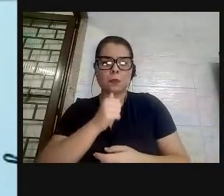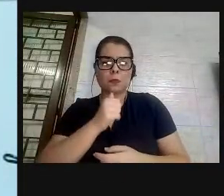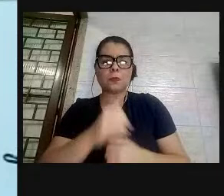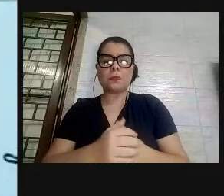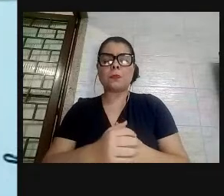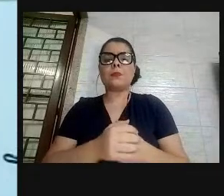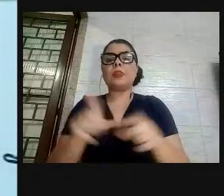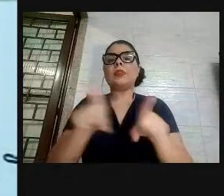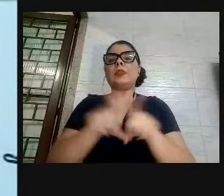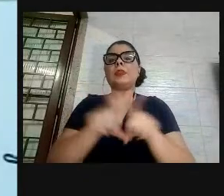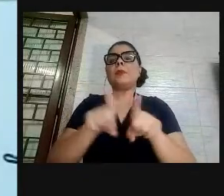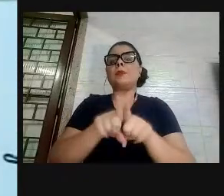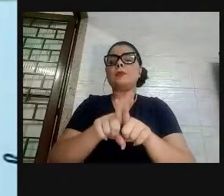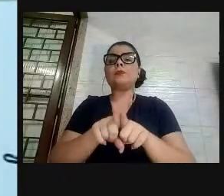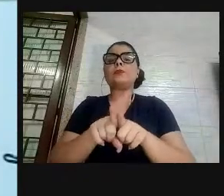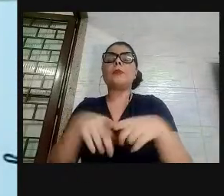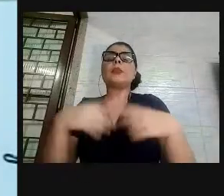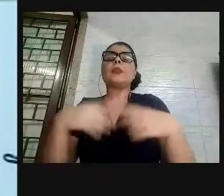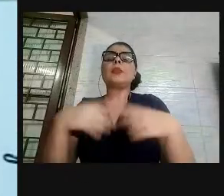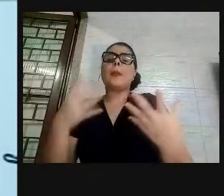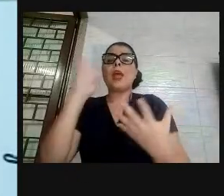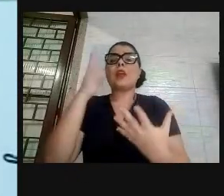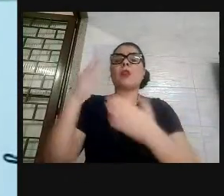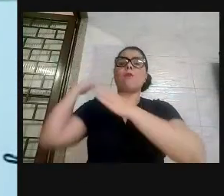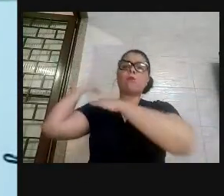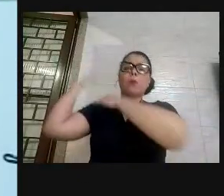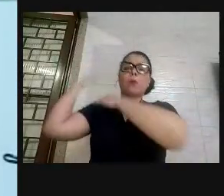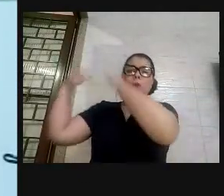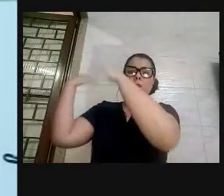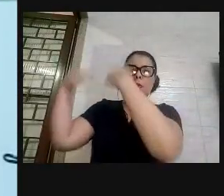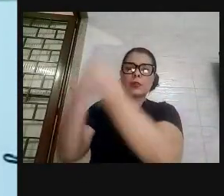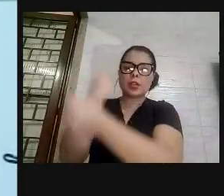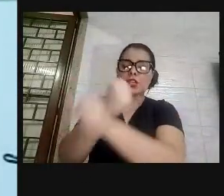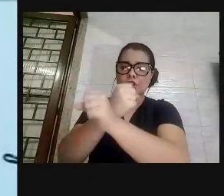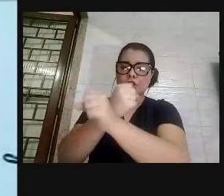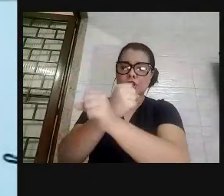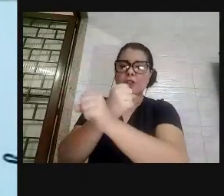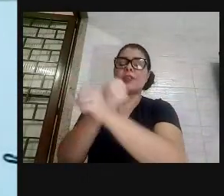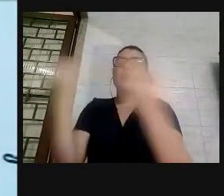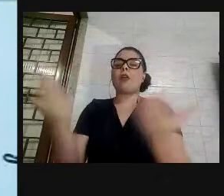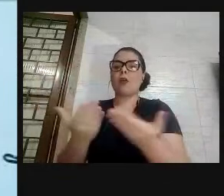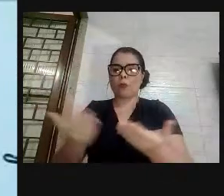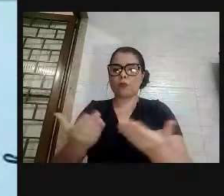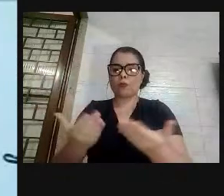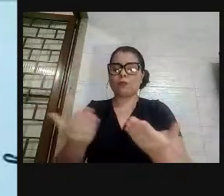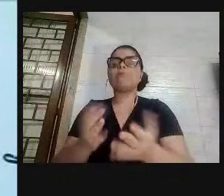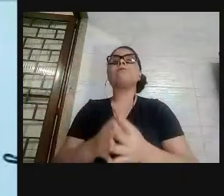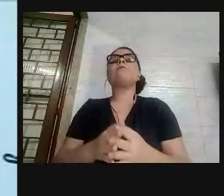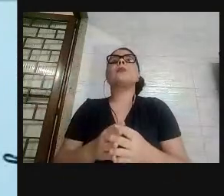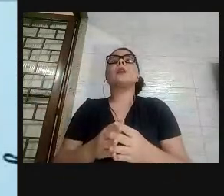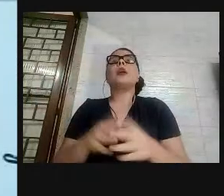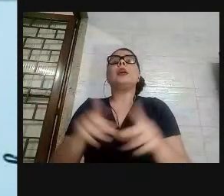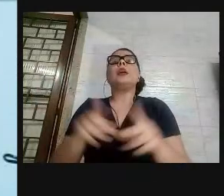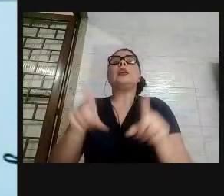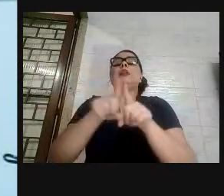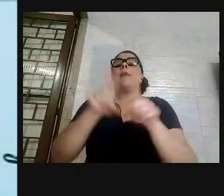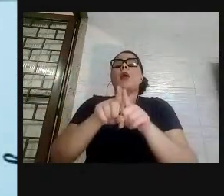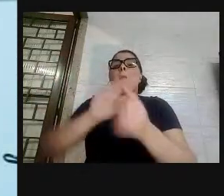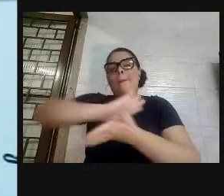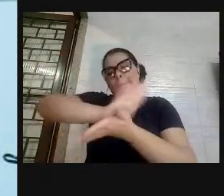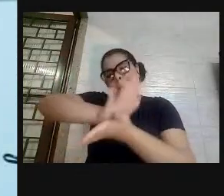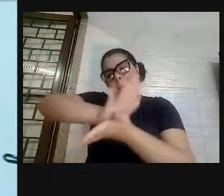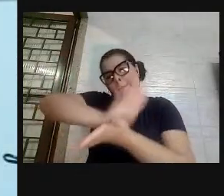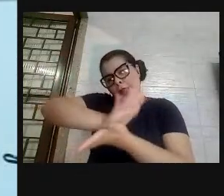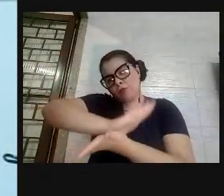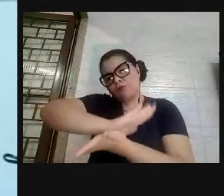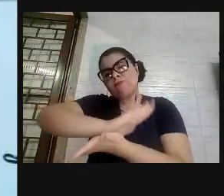Também, resultado dessa herança escravocrata, a nossa enorme homofobia, nossa